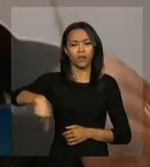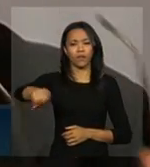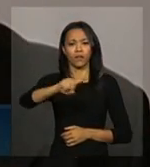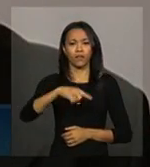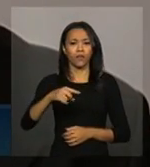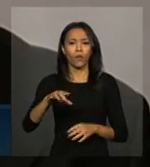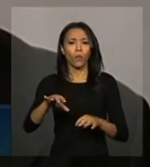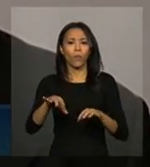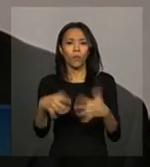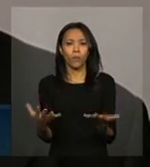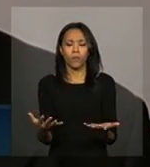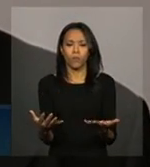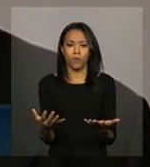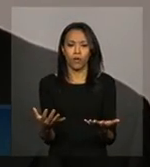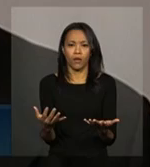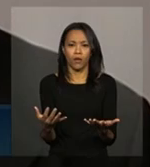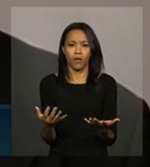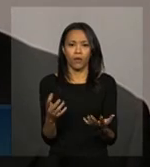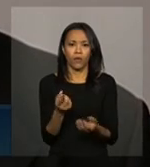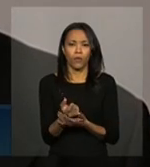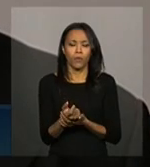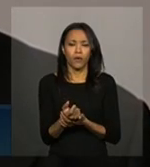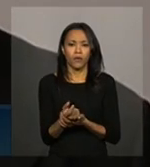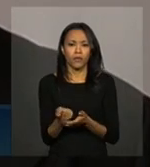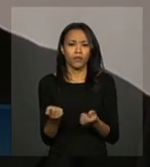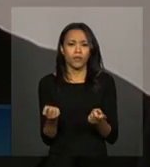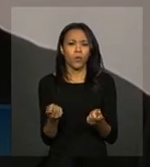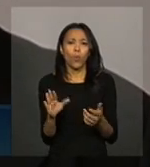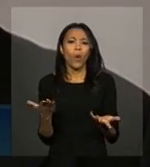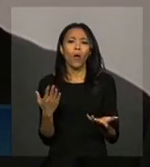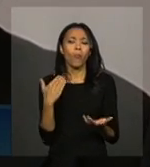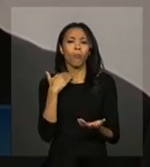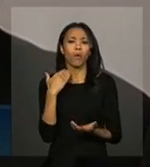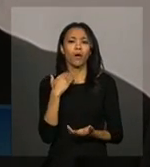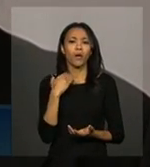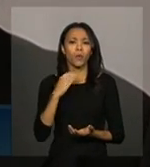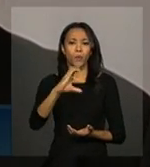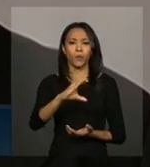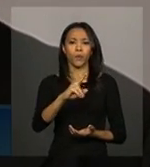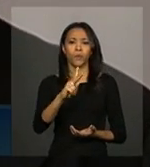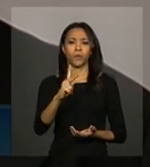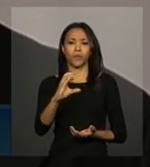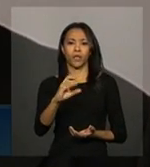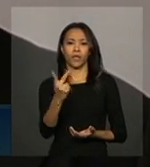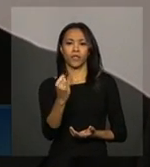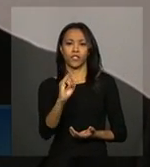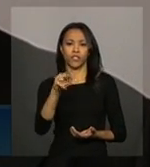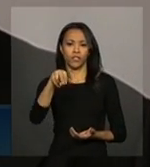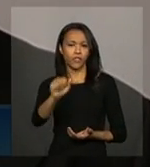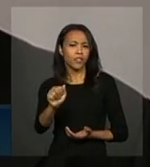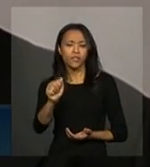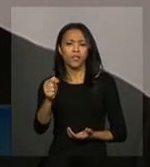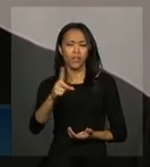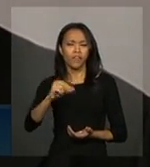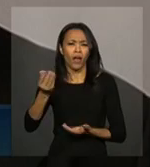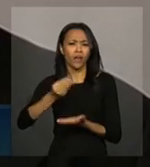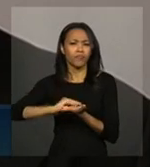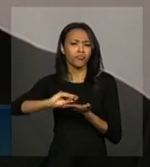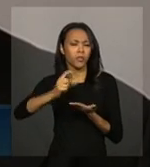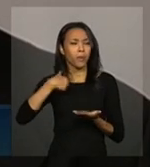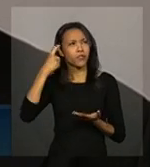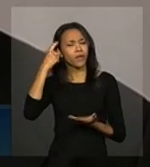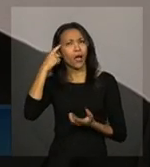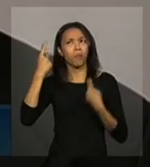qual é o veículo chinês que deve... Que banco chinês deve financiar, só para a gente não ficar supondo